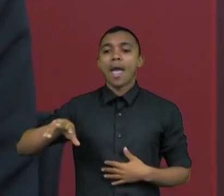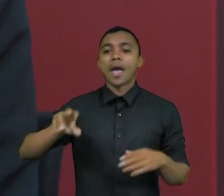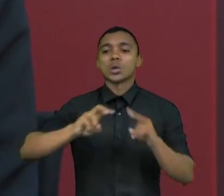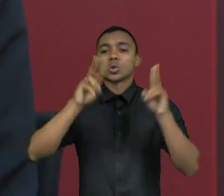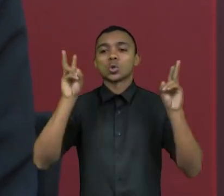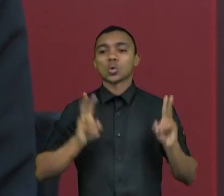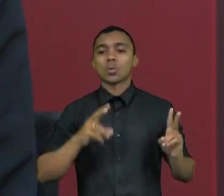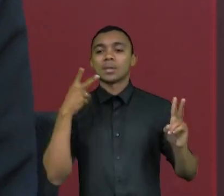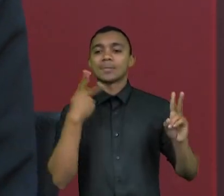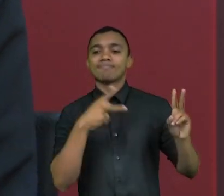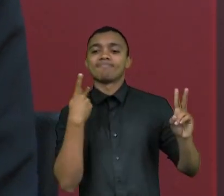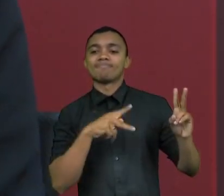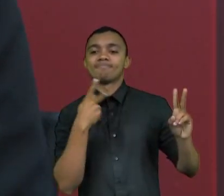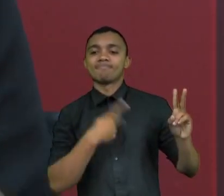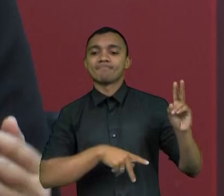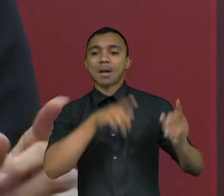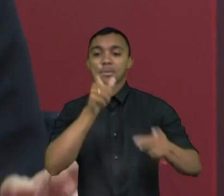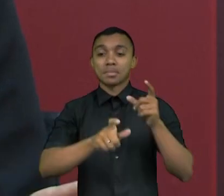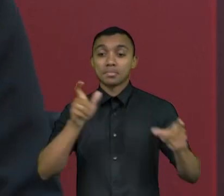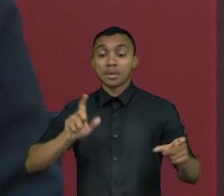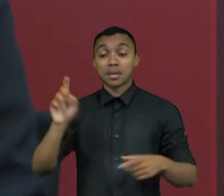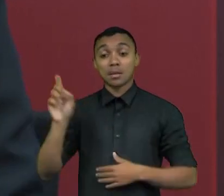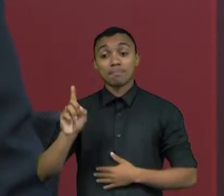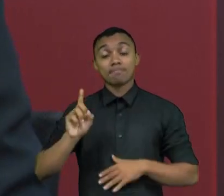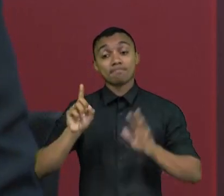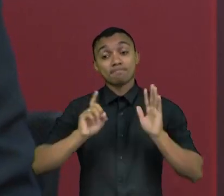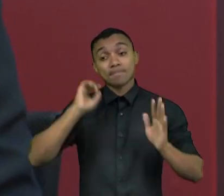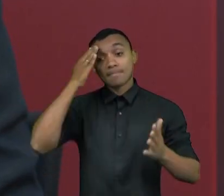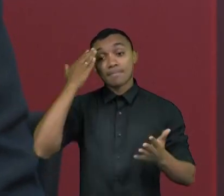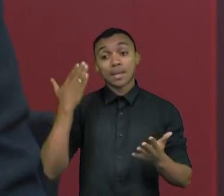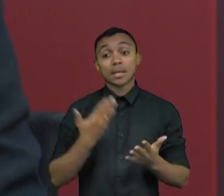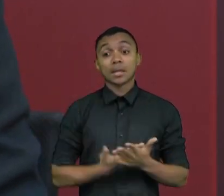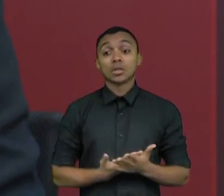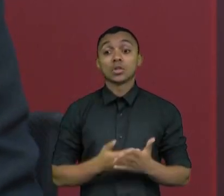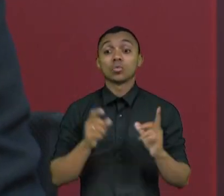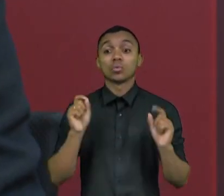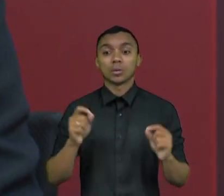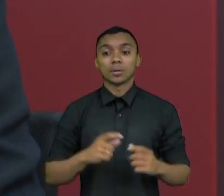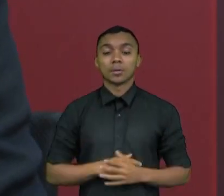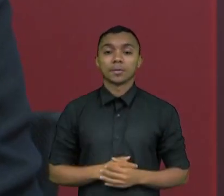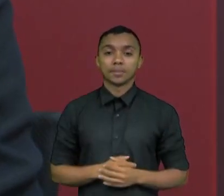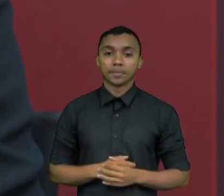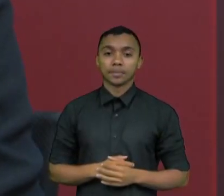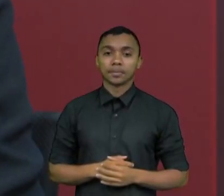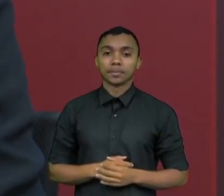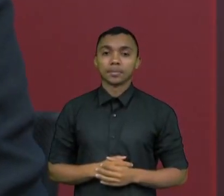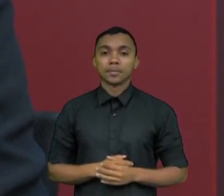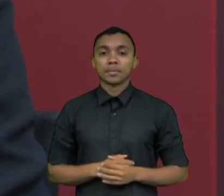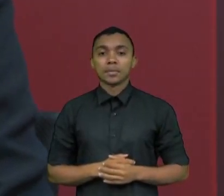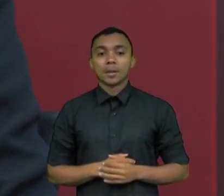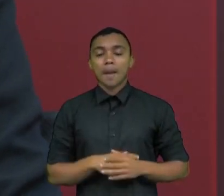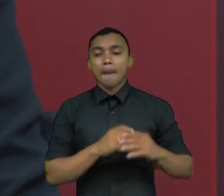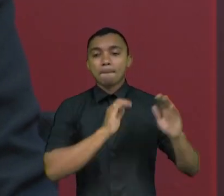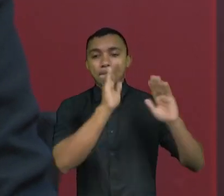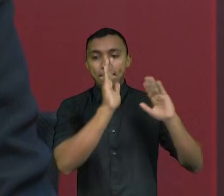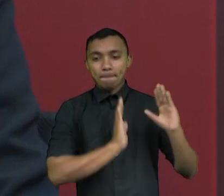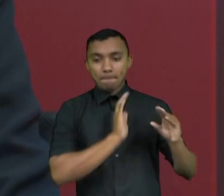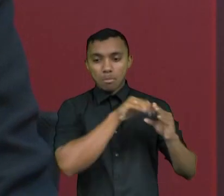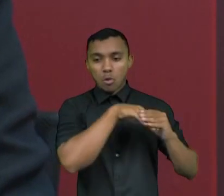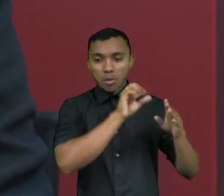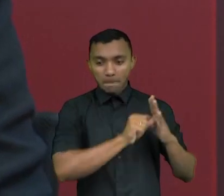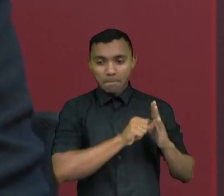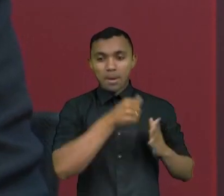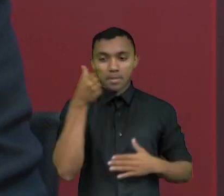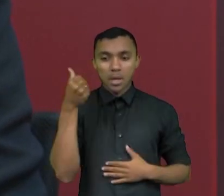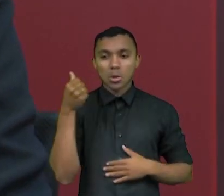sistema, com as candidaturas. Mas eu acredito que, por exemplo, havia uma evidência no primeiro turno em relação